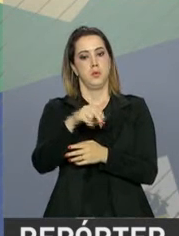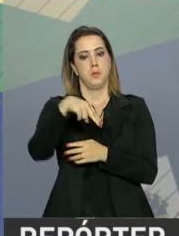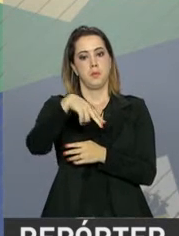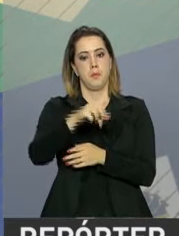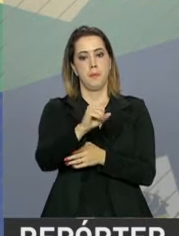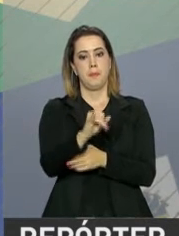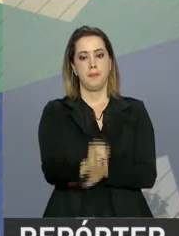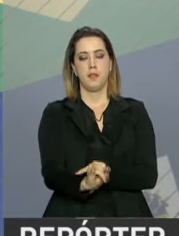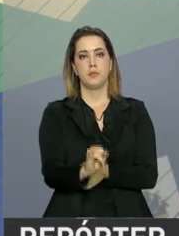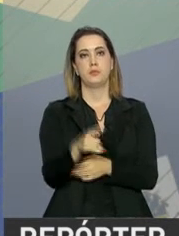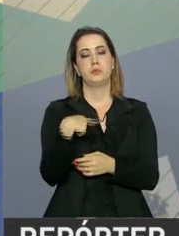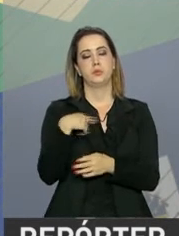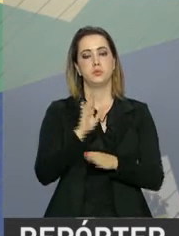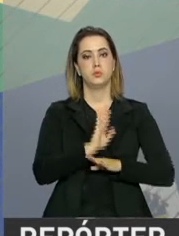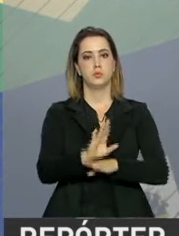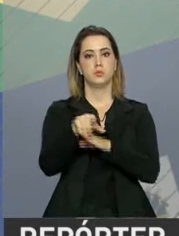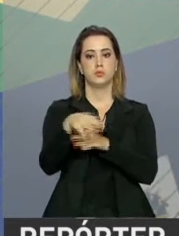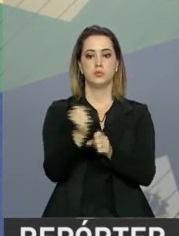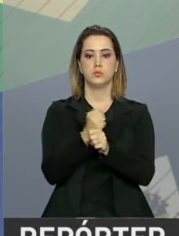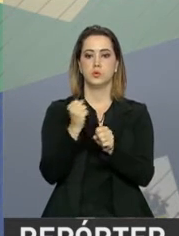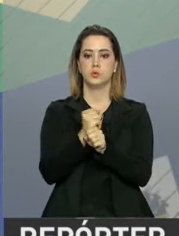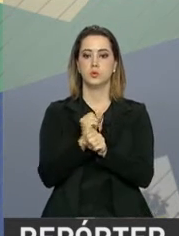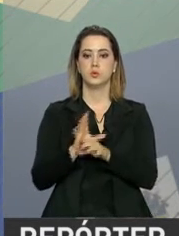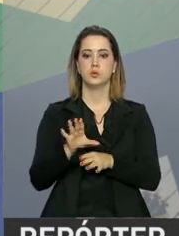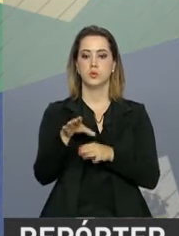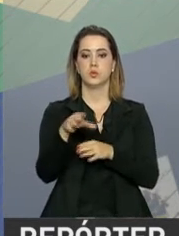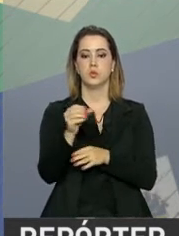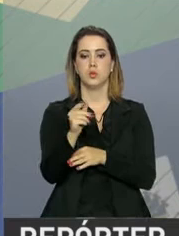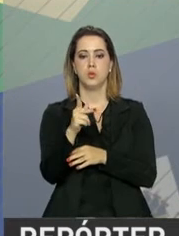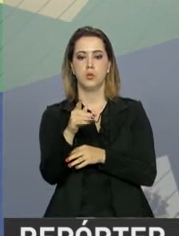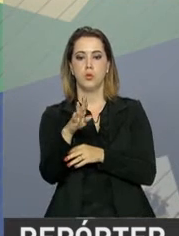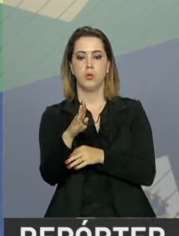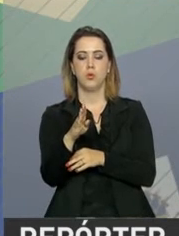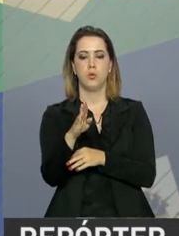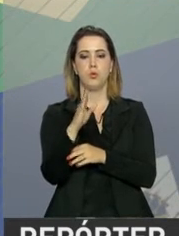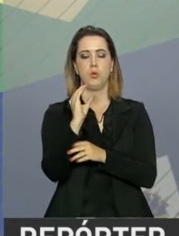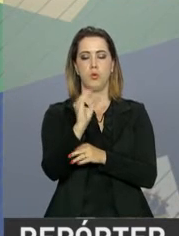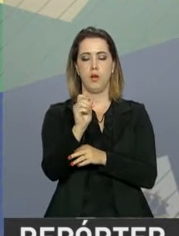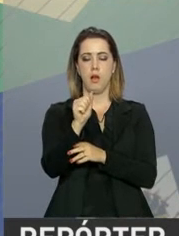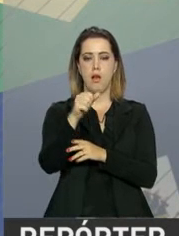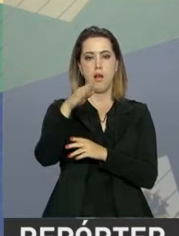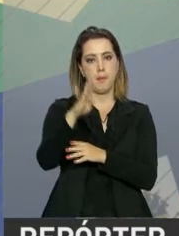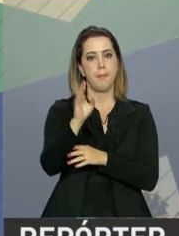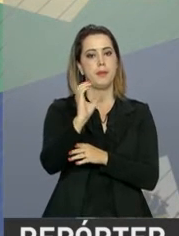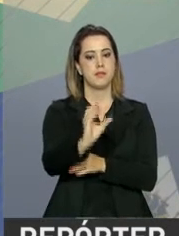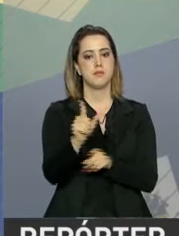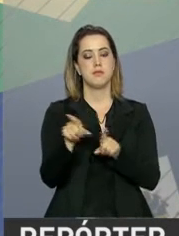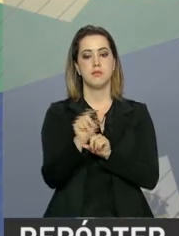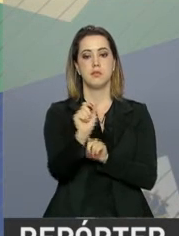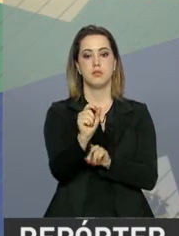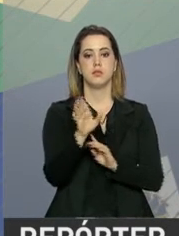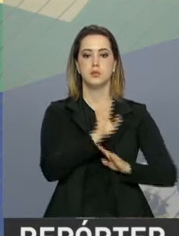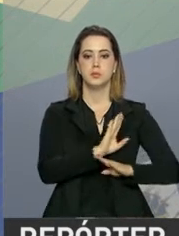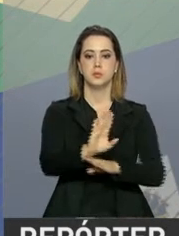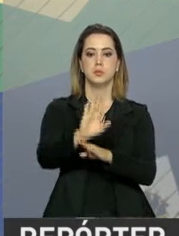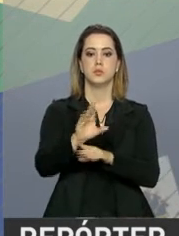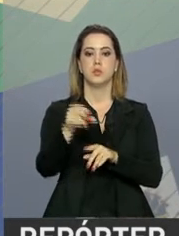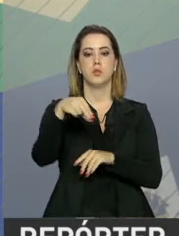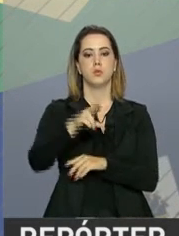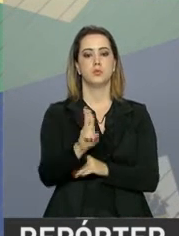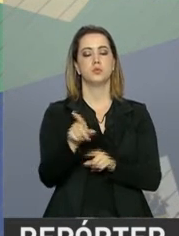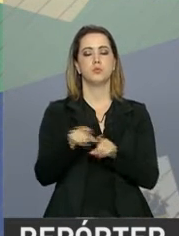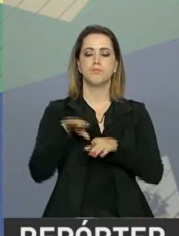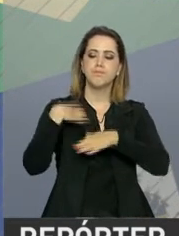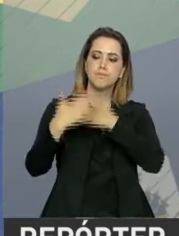Industrial, o SENAI, sob coordenação da Agência Brasileira de Cooperação, e tem apoio do Programa das Nações Unidas